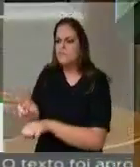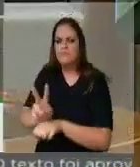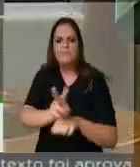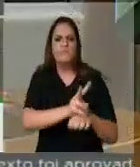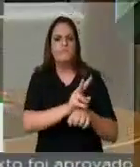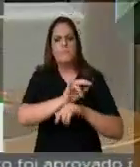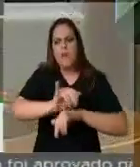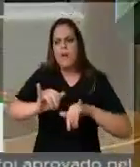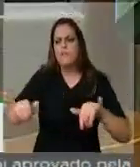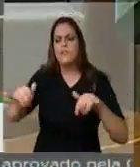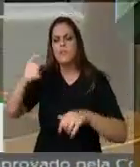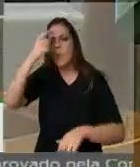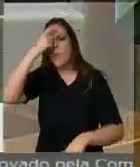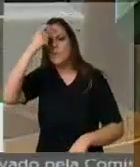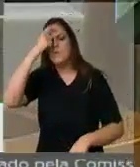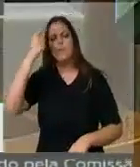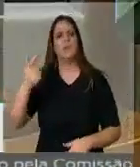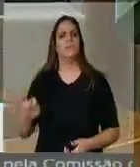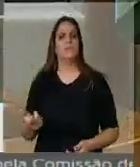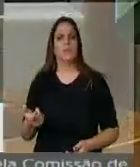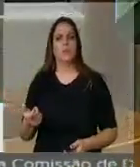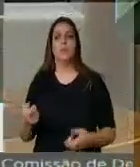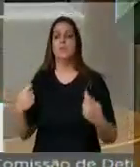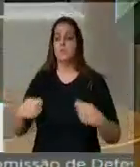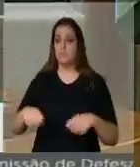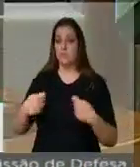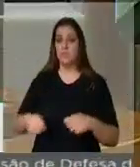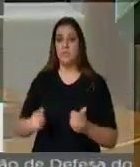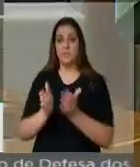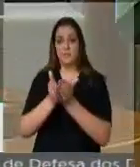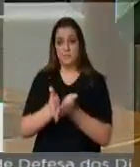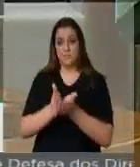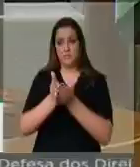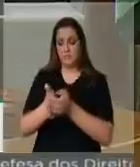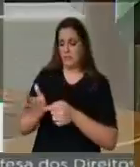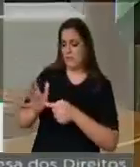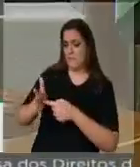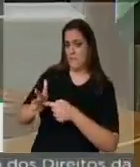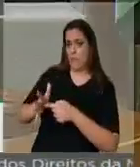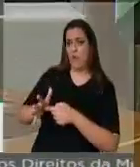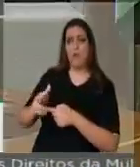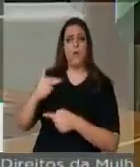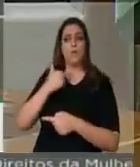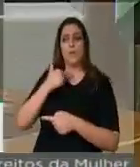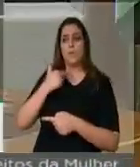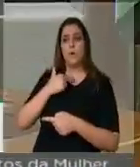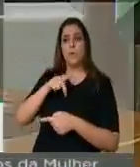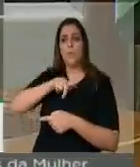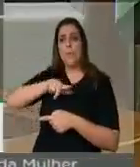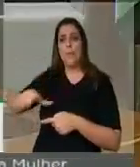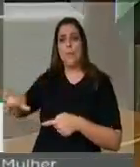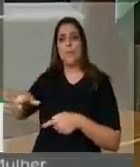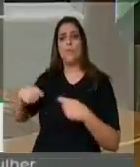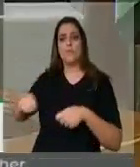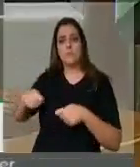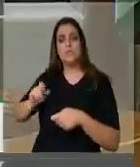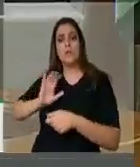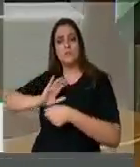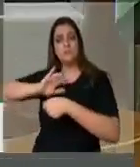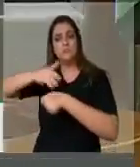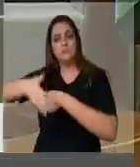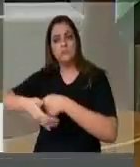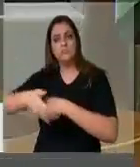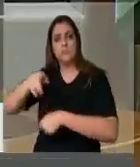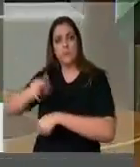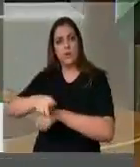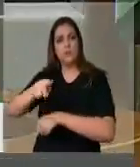conscientização e instalação de coberturas nos volantes e eixos dos motores dos barcos. Será no plenário 13